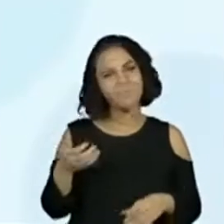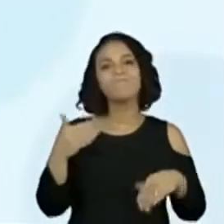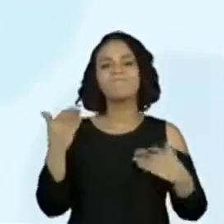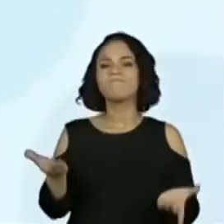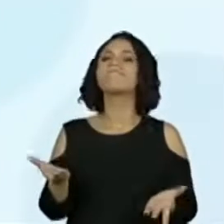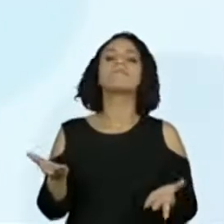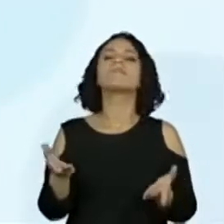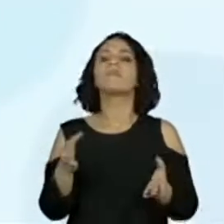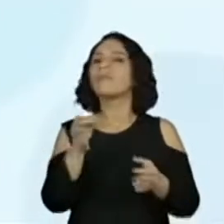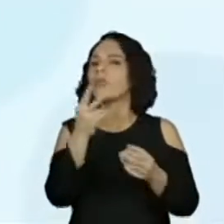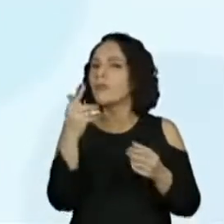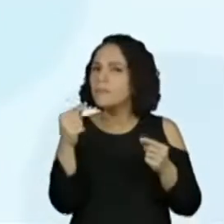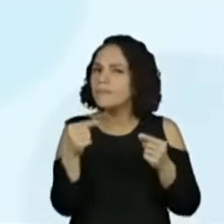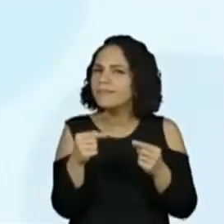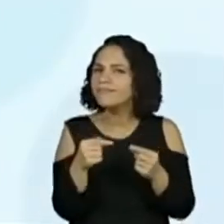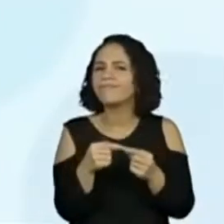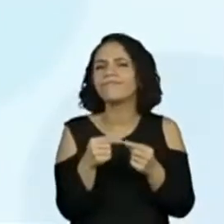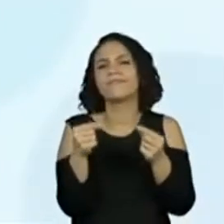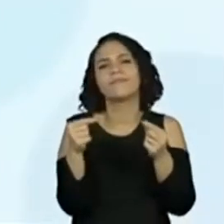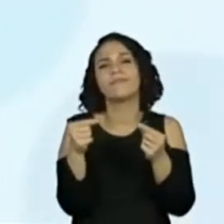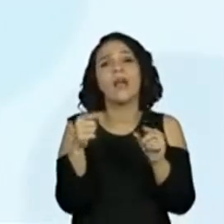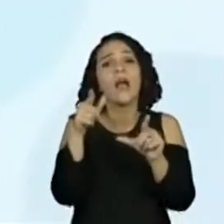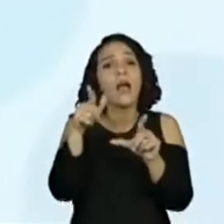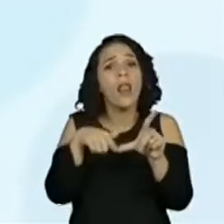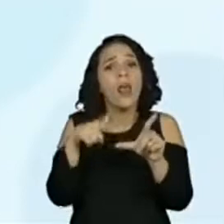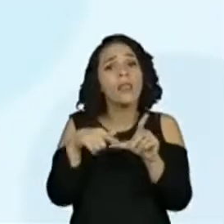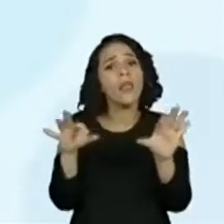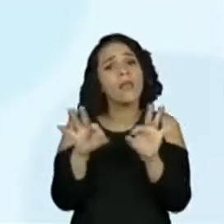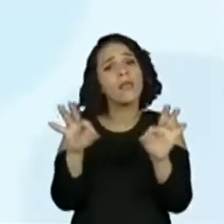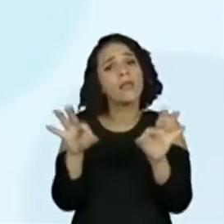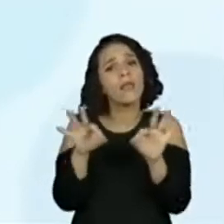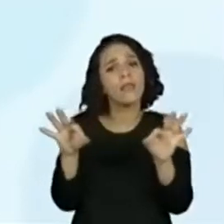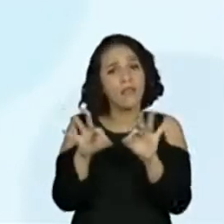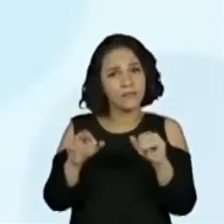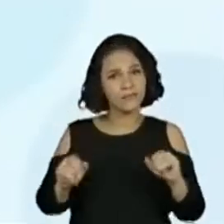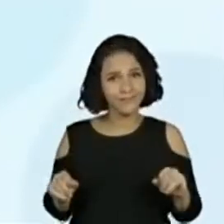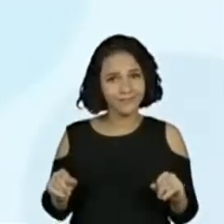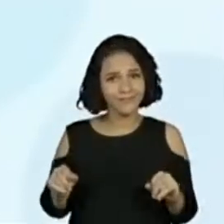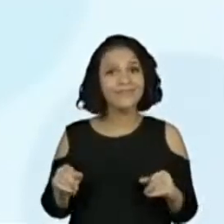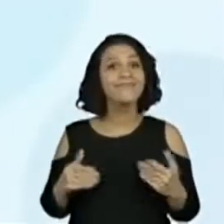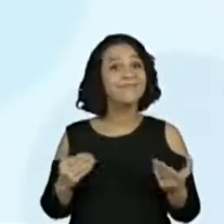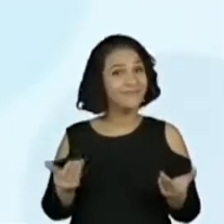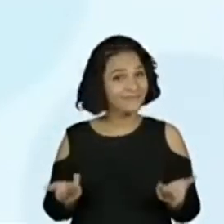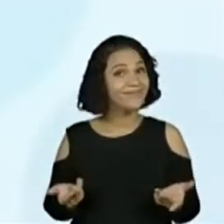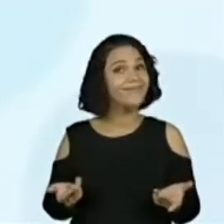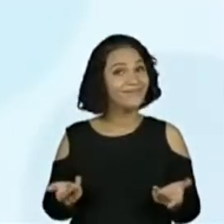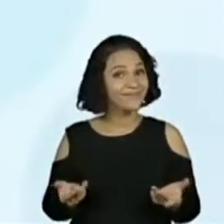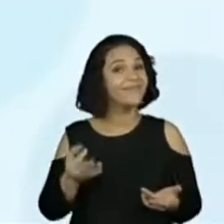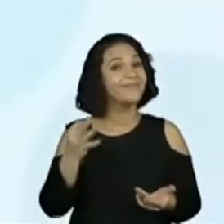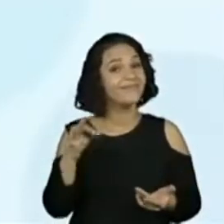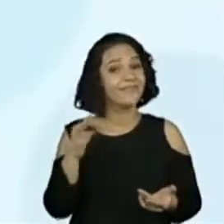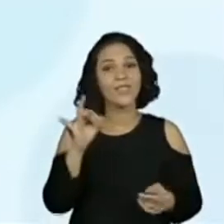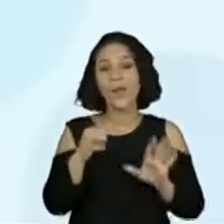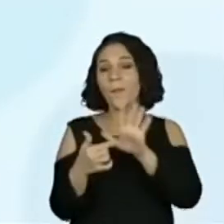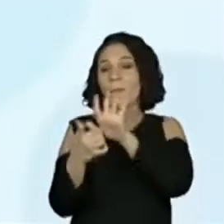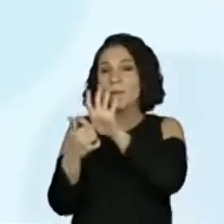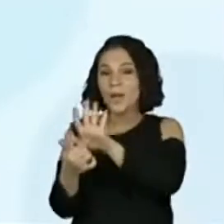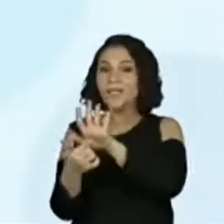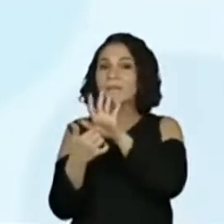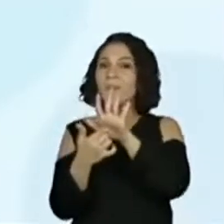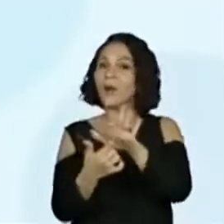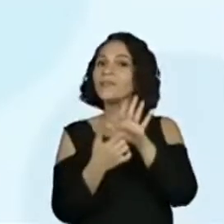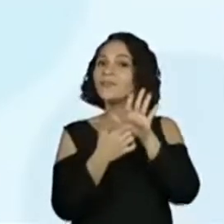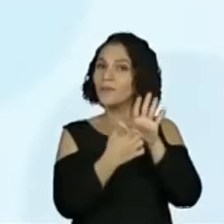para isso, professora Kelly, sem nenhuma letrinha, nada escrito. Só pela ali. Exatamente. A organização, a apresentação das imagens.